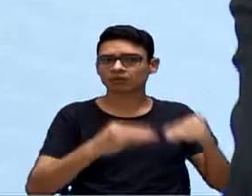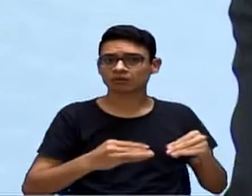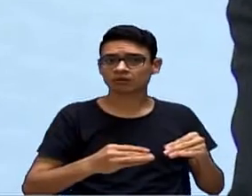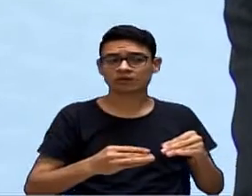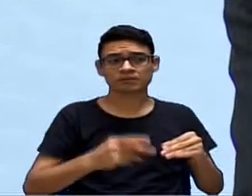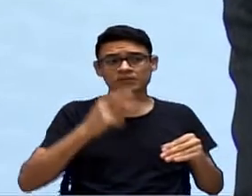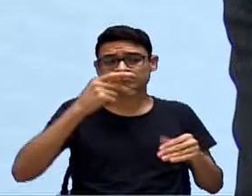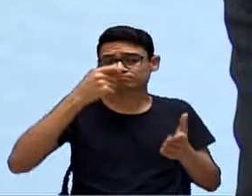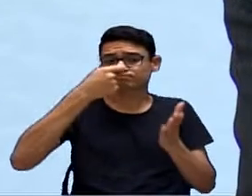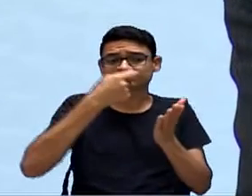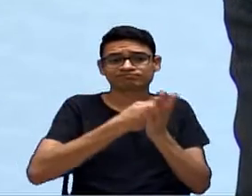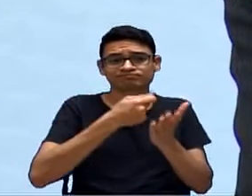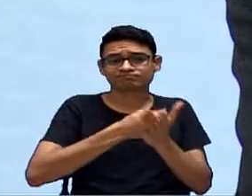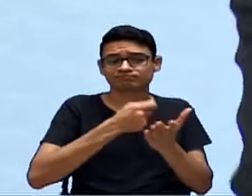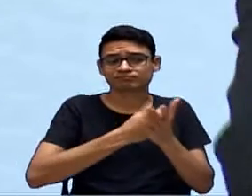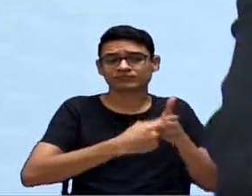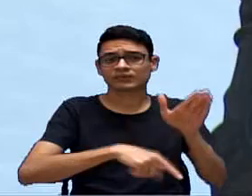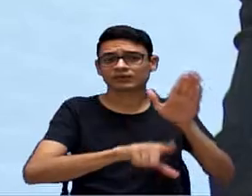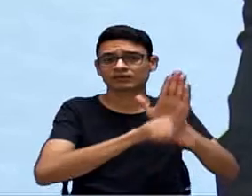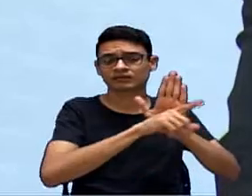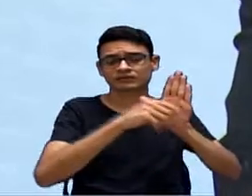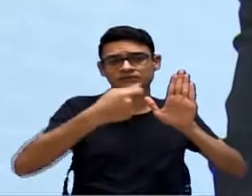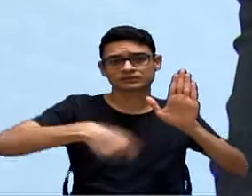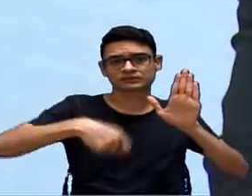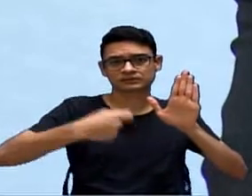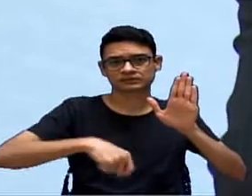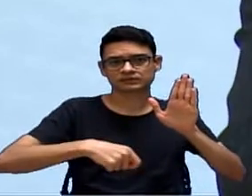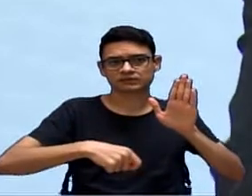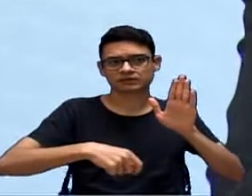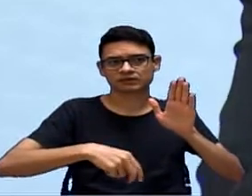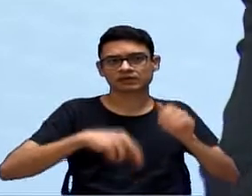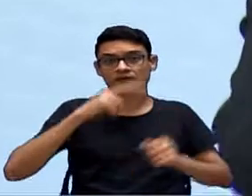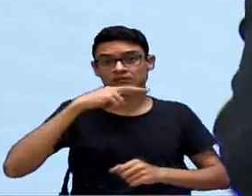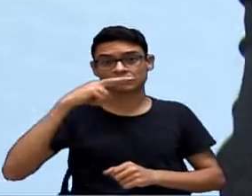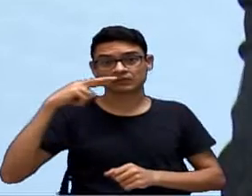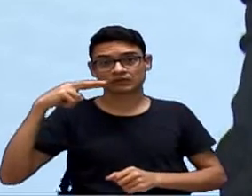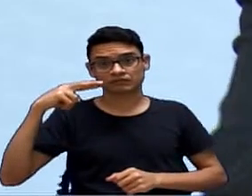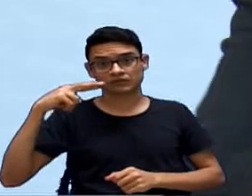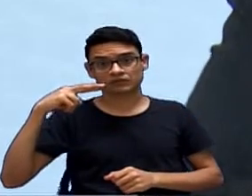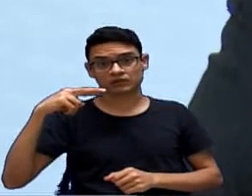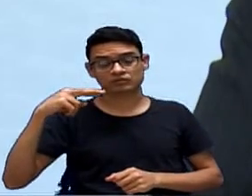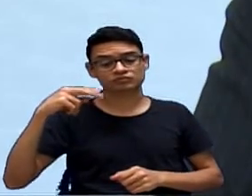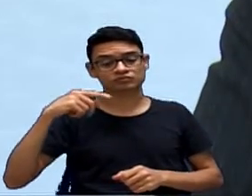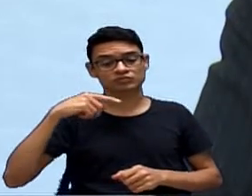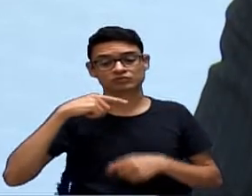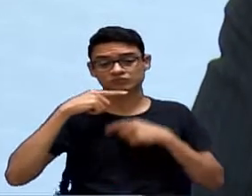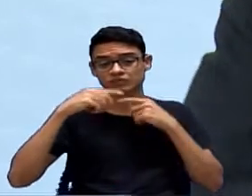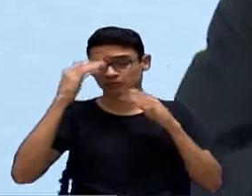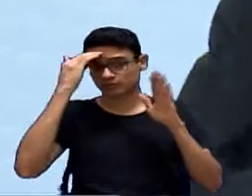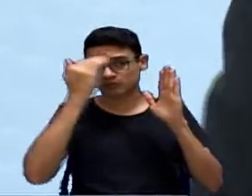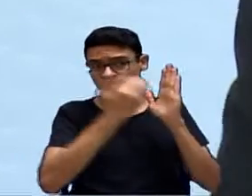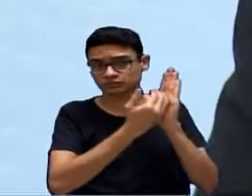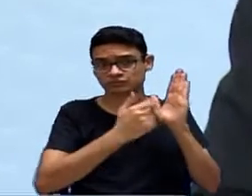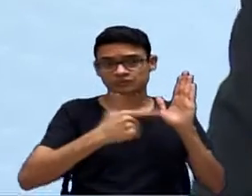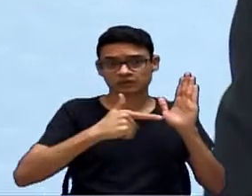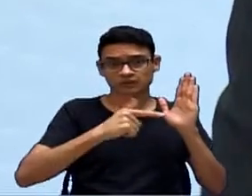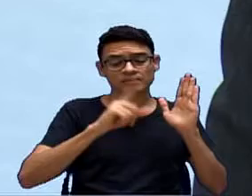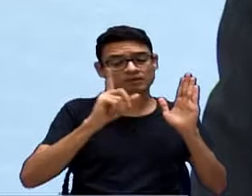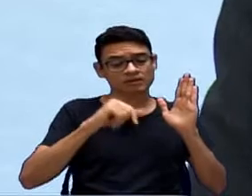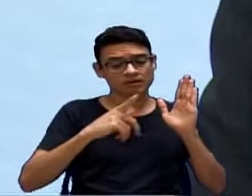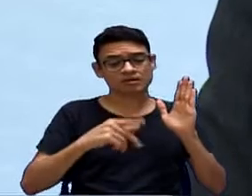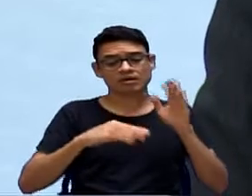prefeito deixa de implementar isso, acontece a questão do acordo, do termo de acordo do TAC. Eu